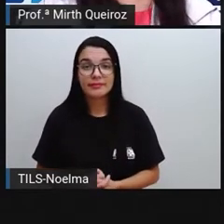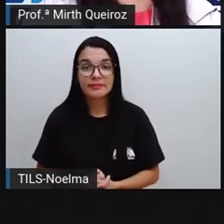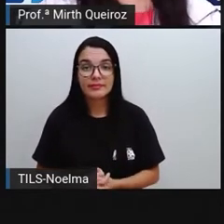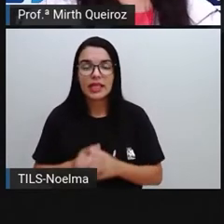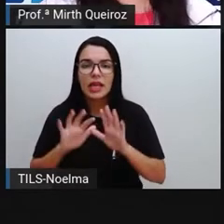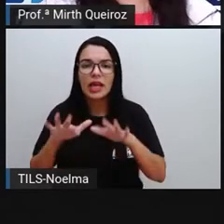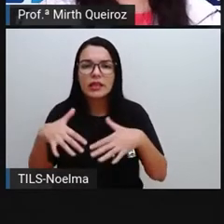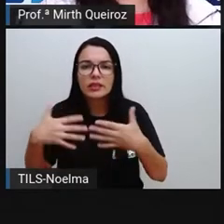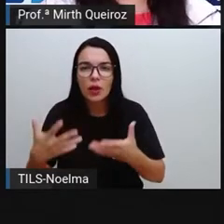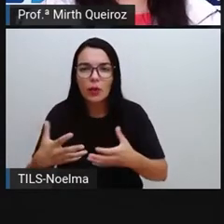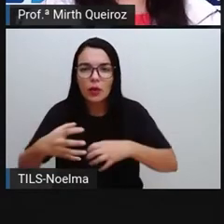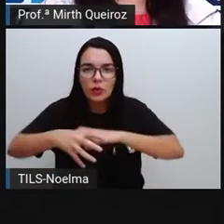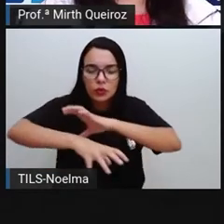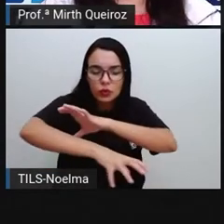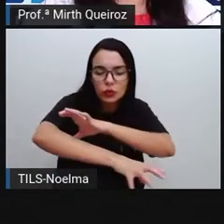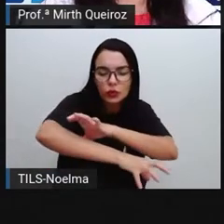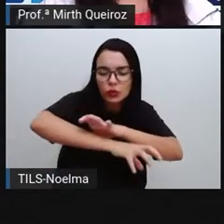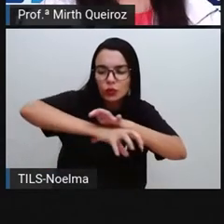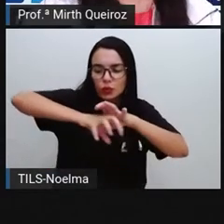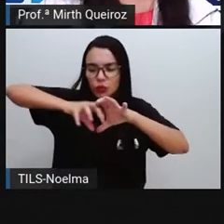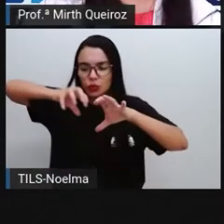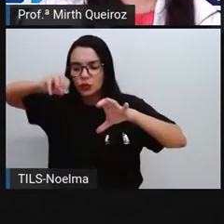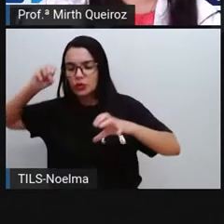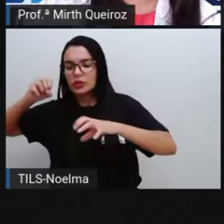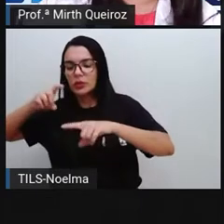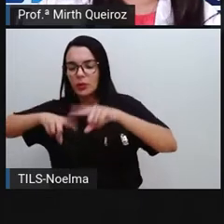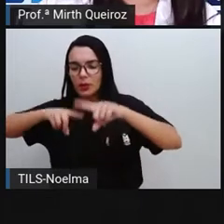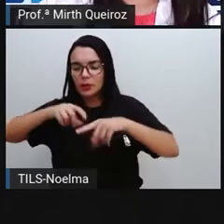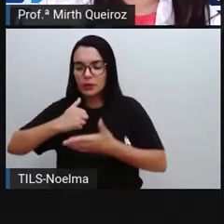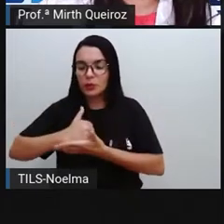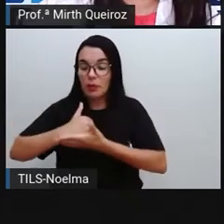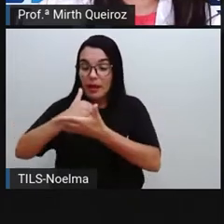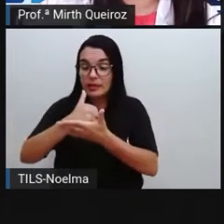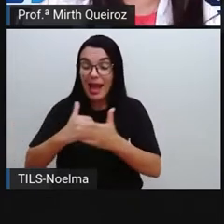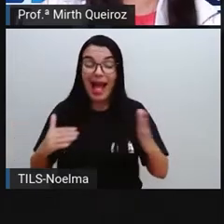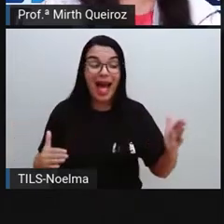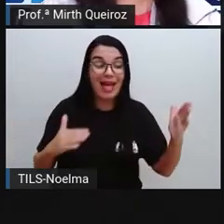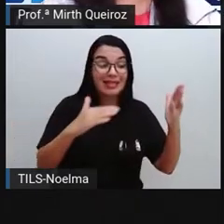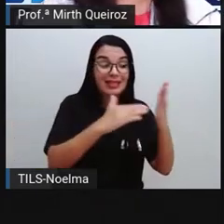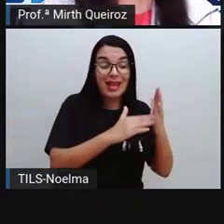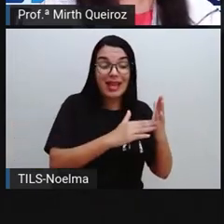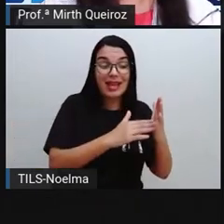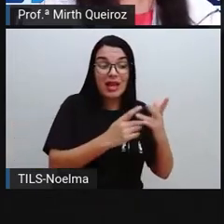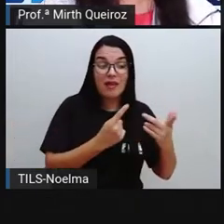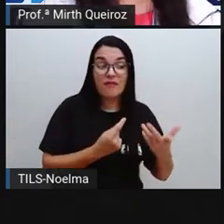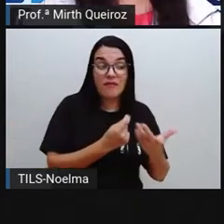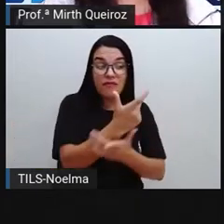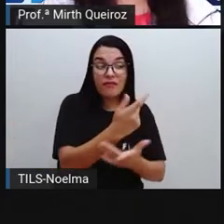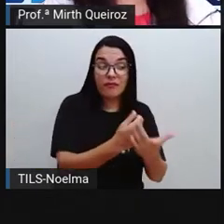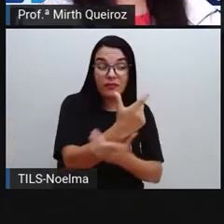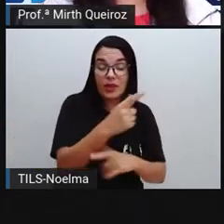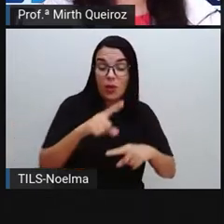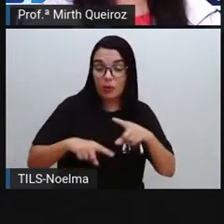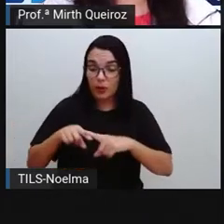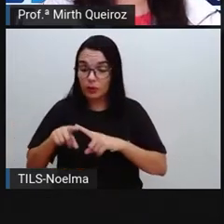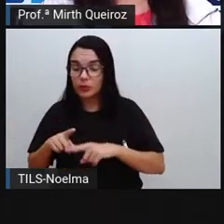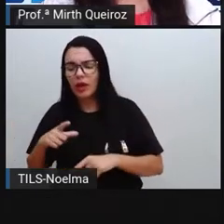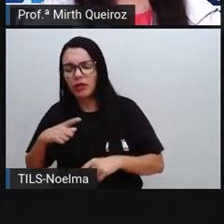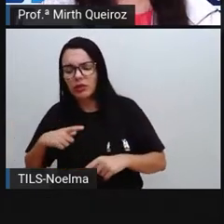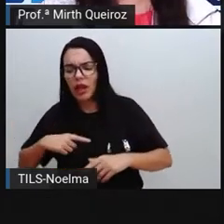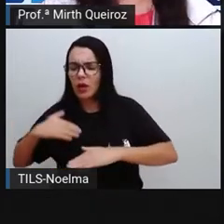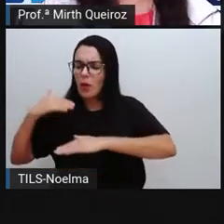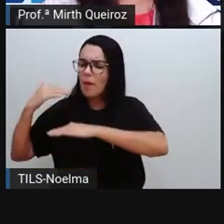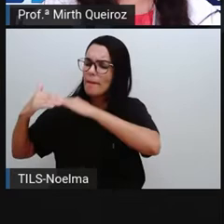Da extração da matéria-prima até a comercialização de um produto, há todo um processo,